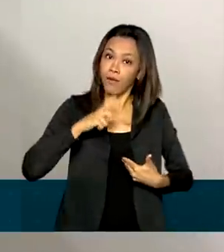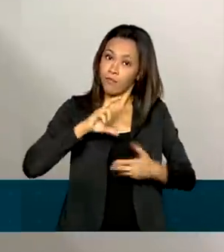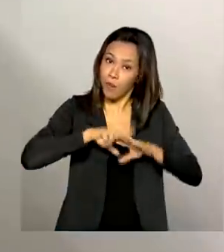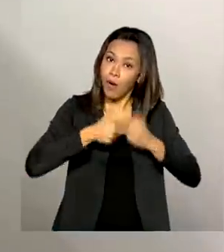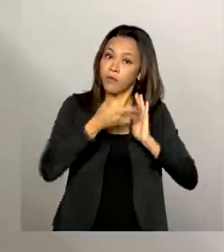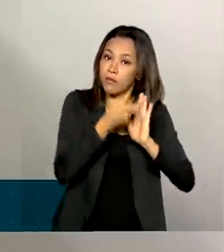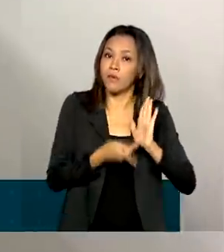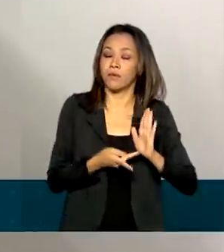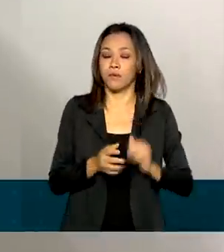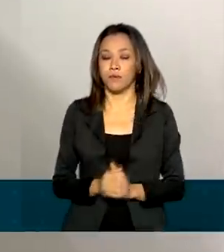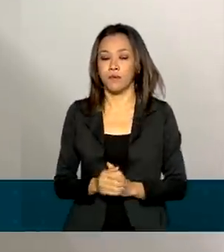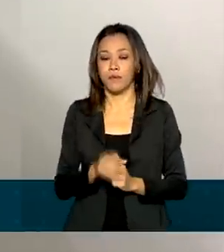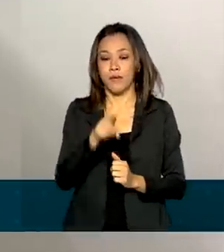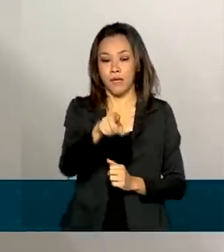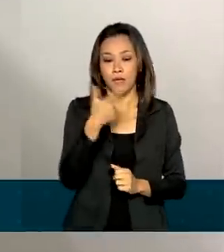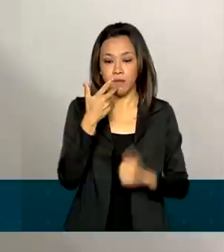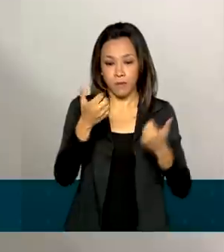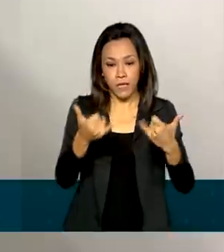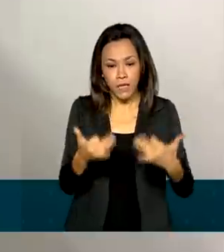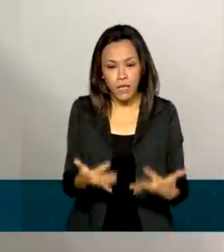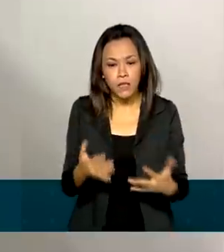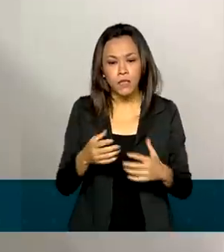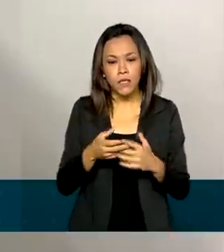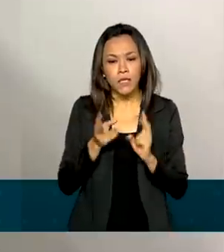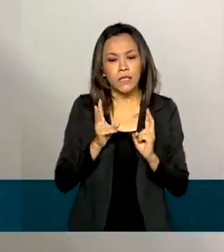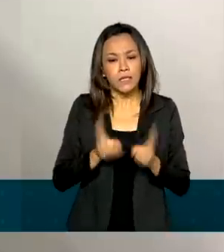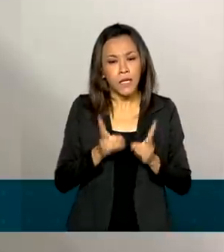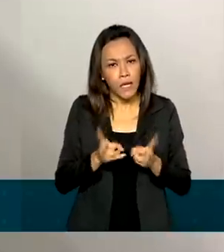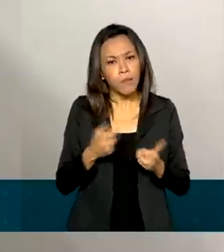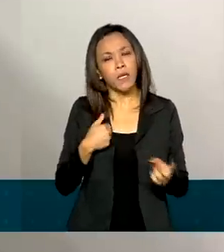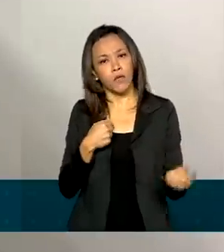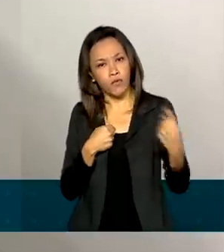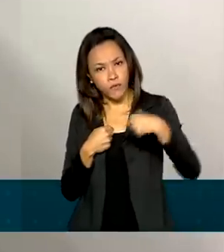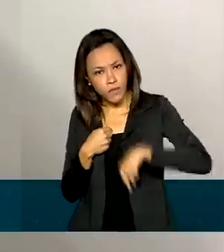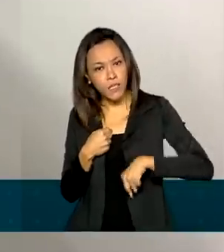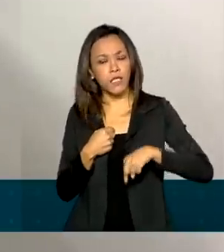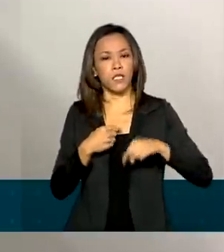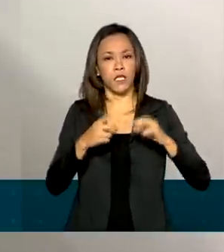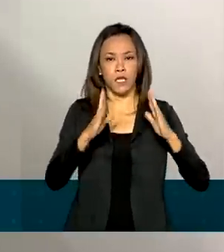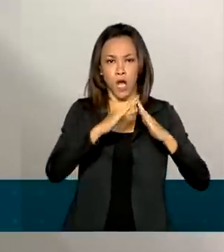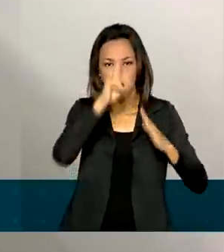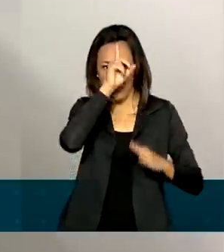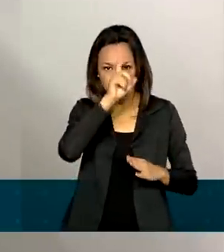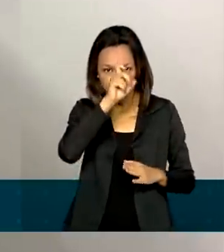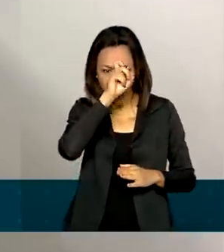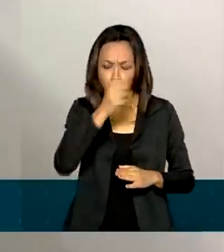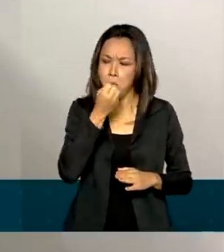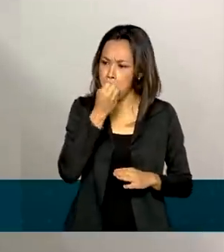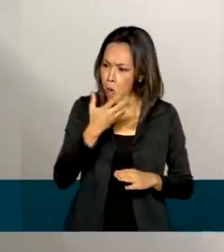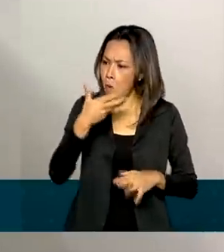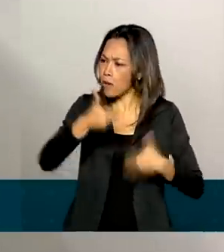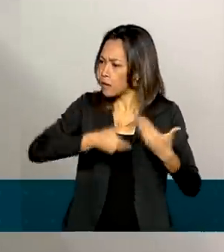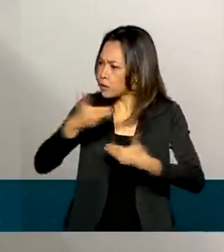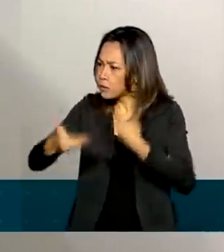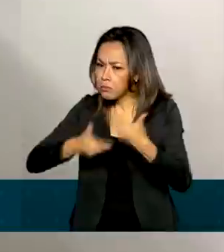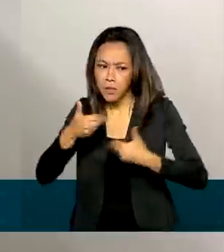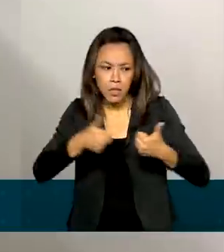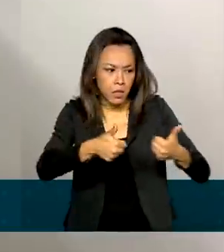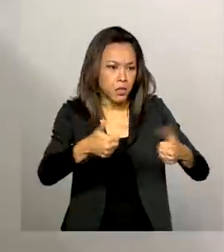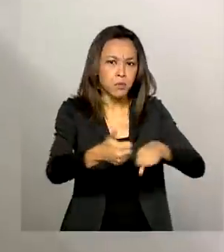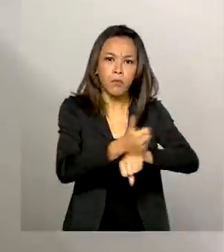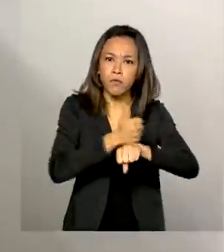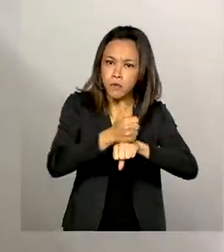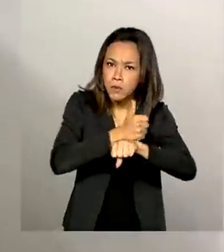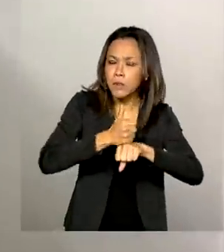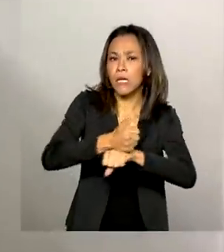ótimos, qualificados. Toda vez que eu estive aqui, eu presenciei bons atendimentos, toda a parte